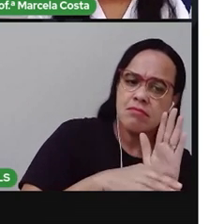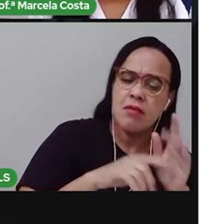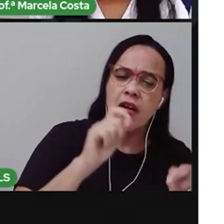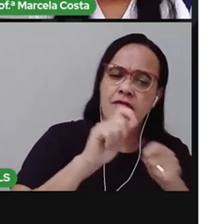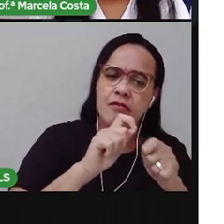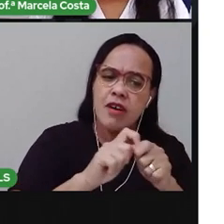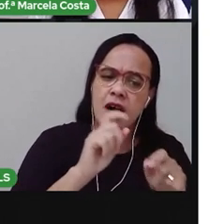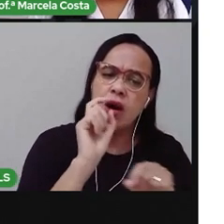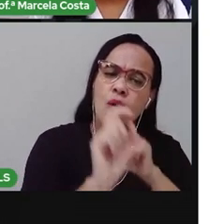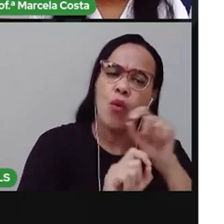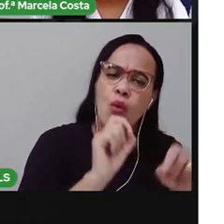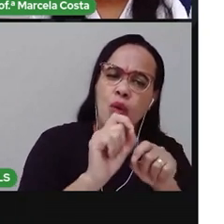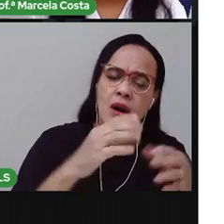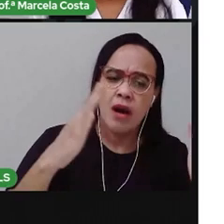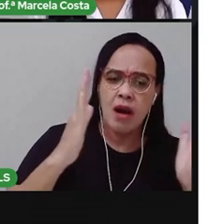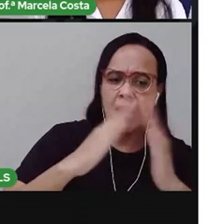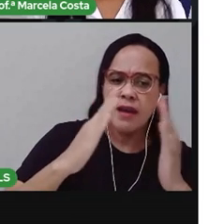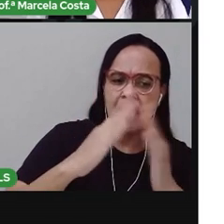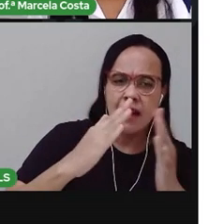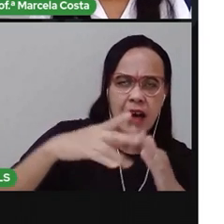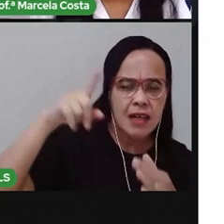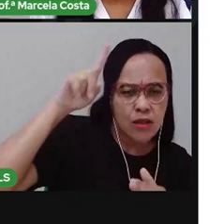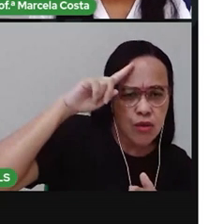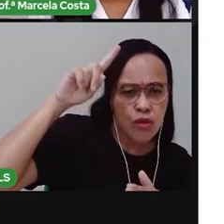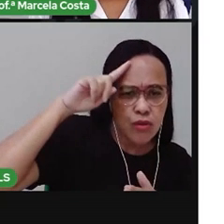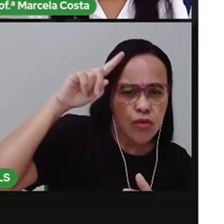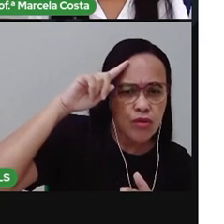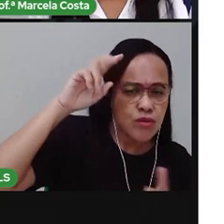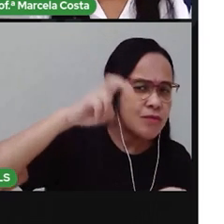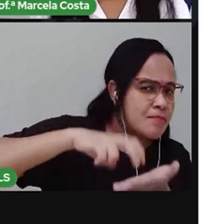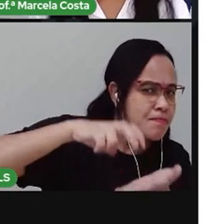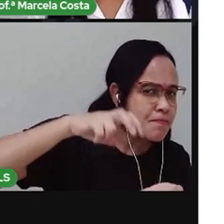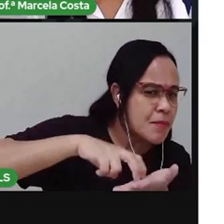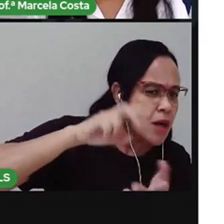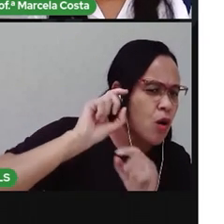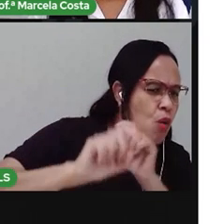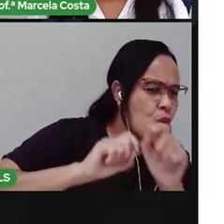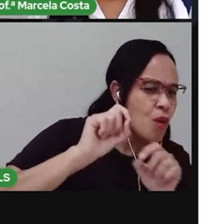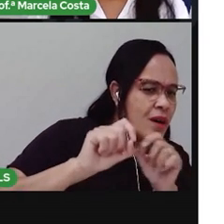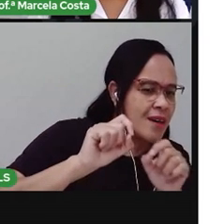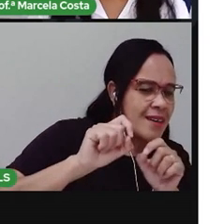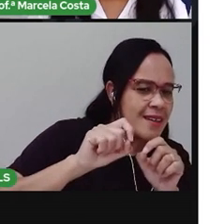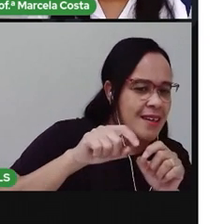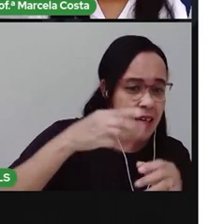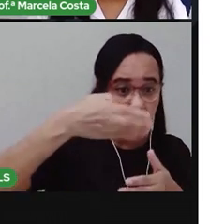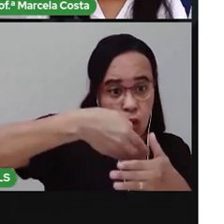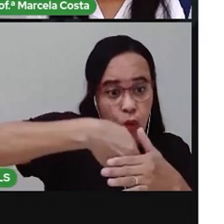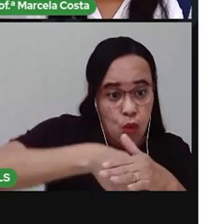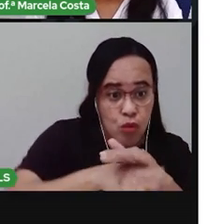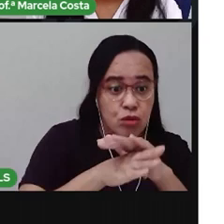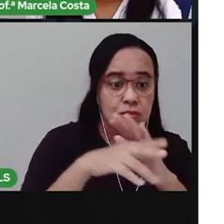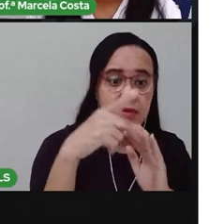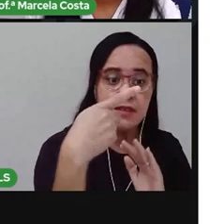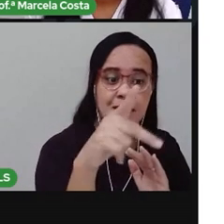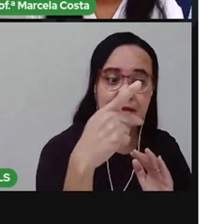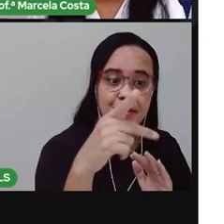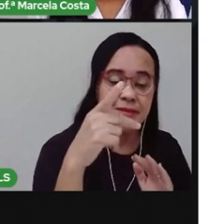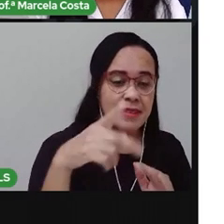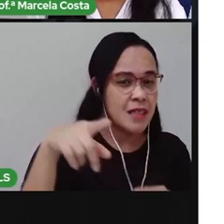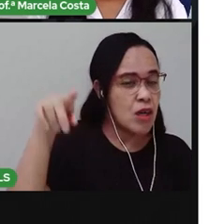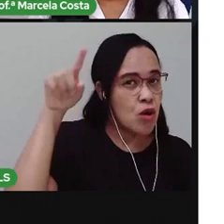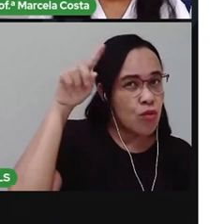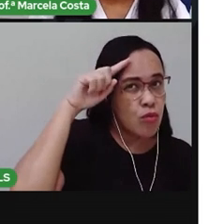é que você costuma fazer todos os dias pela manhã? O que é que você costuma fazer todos os dias? À